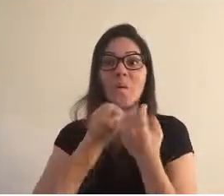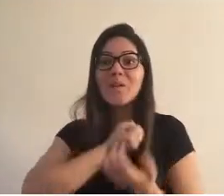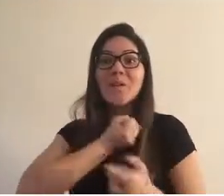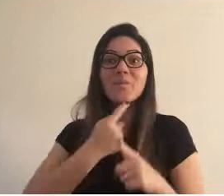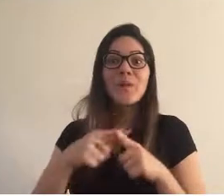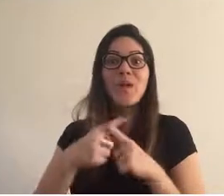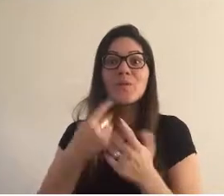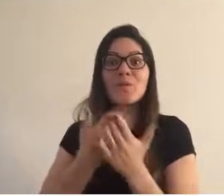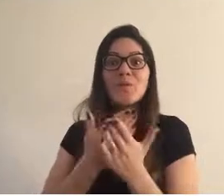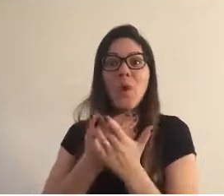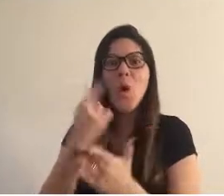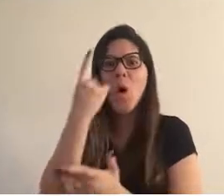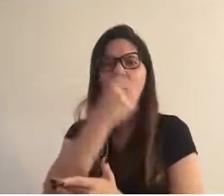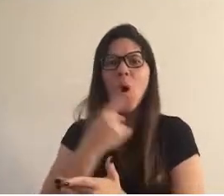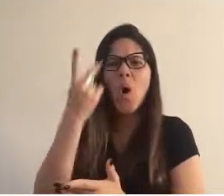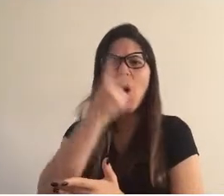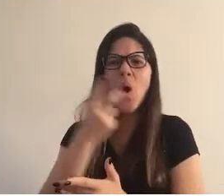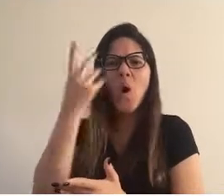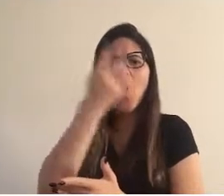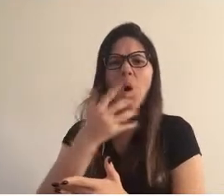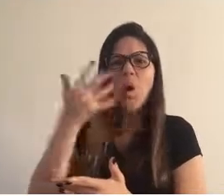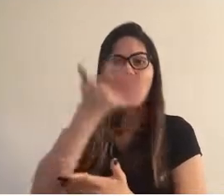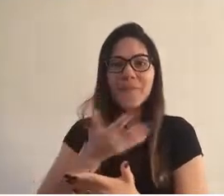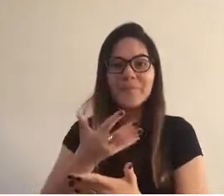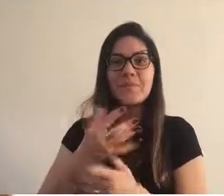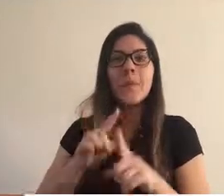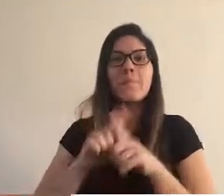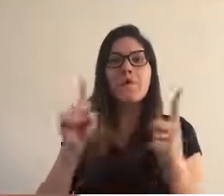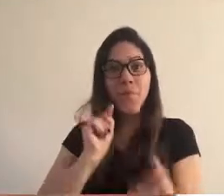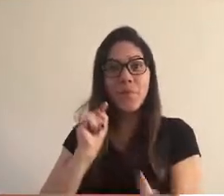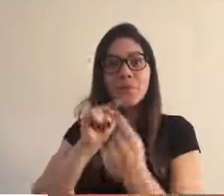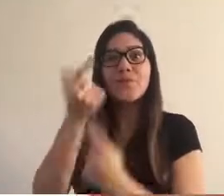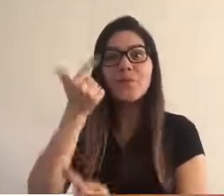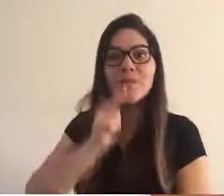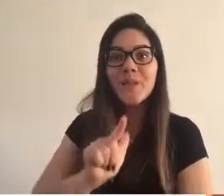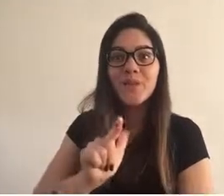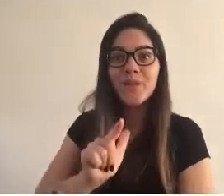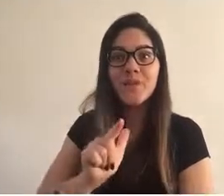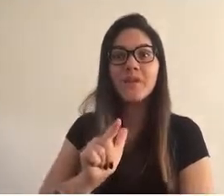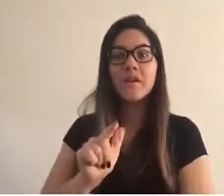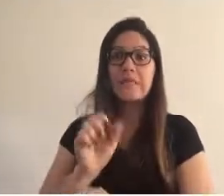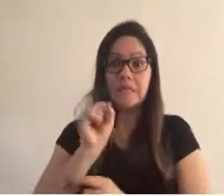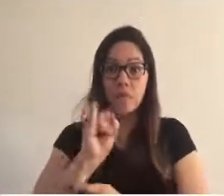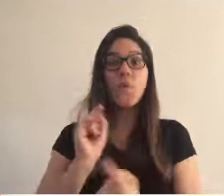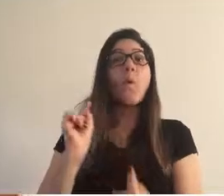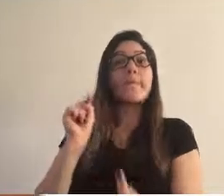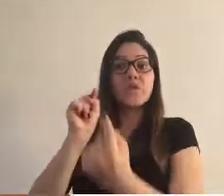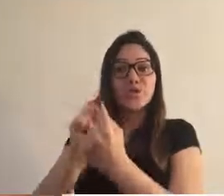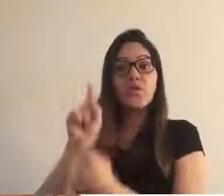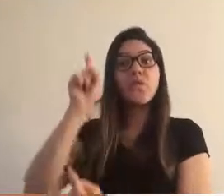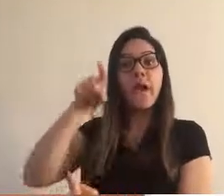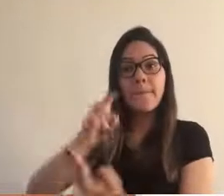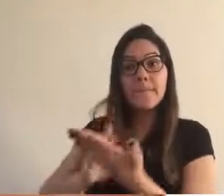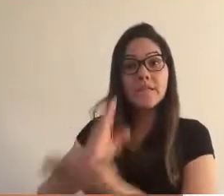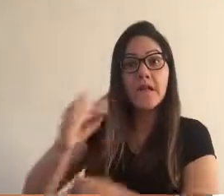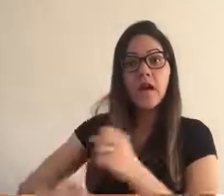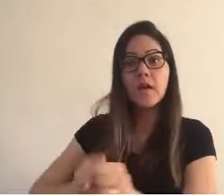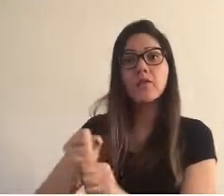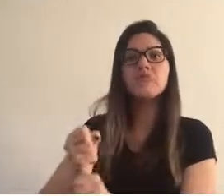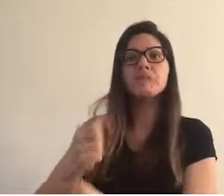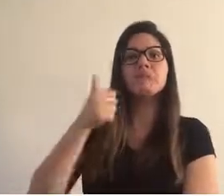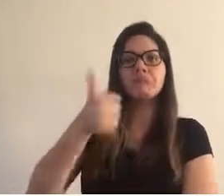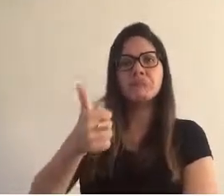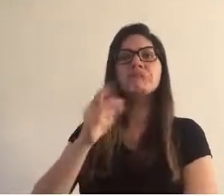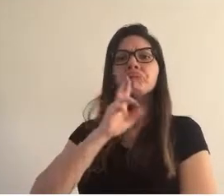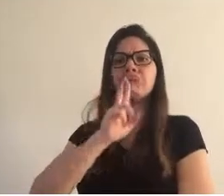renderam uma boa nota e ele passa de ano. Podemos perguntar, o objetivo foi alcançado? Se o objetivo era passar de ano,